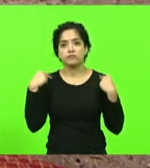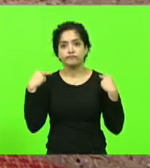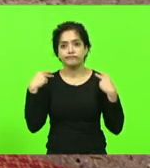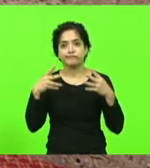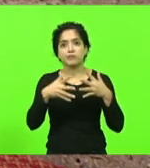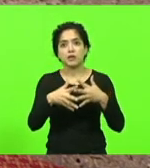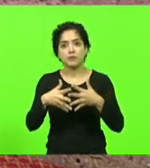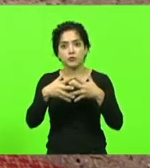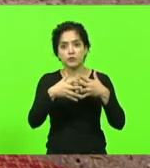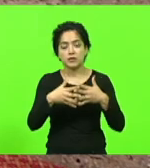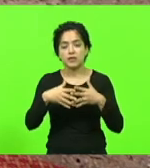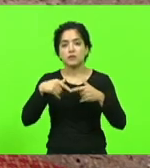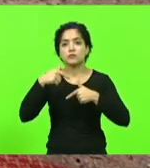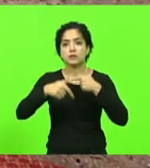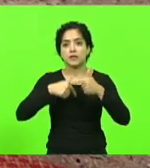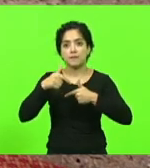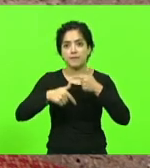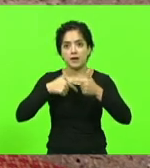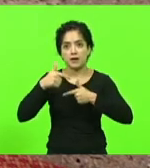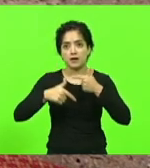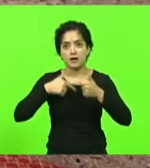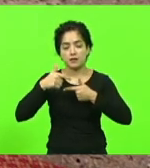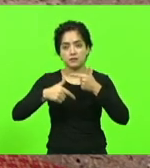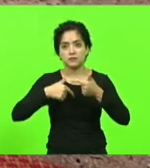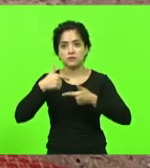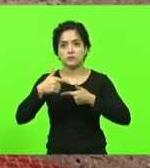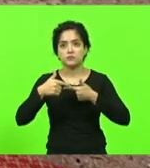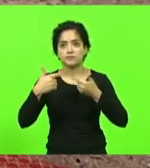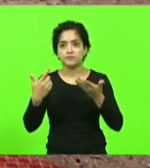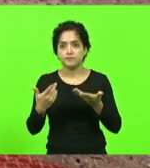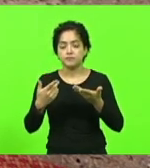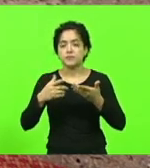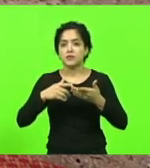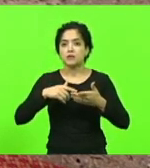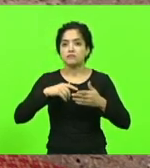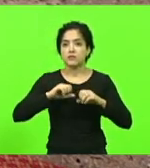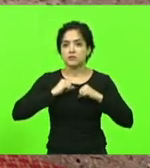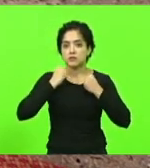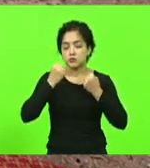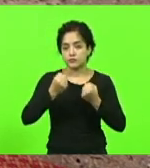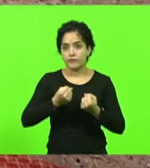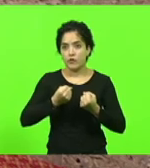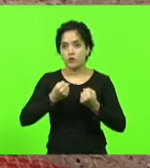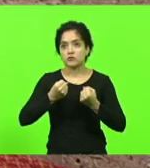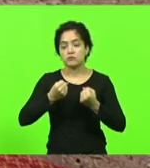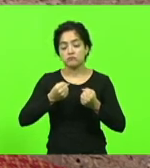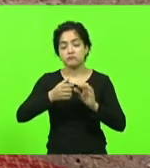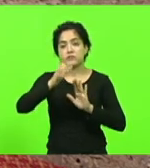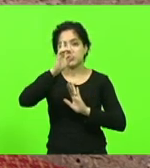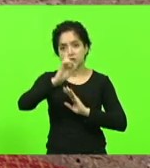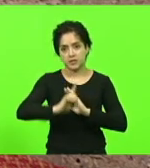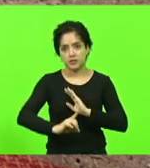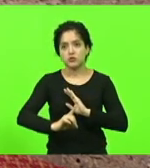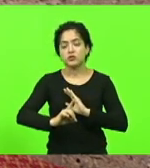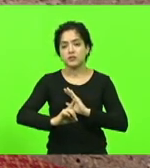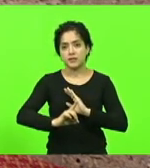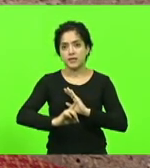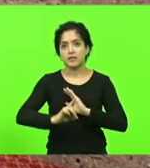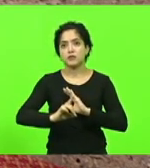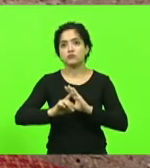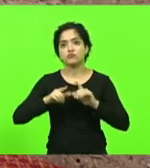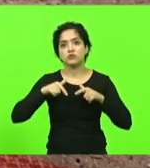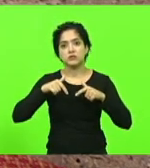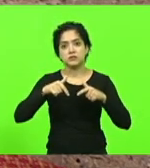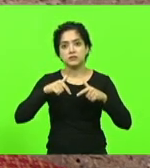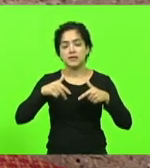trabalham, fazem o seu labor diário e também tem direito de ser ativista político, de